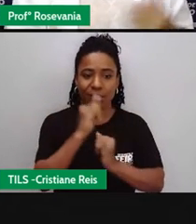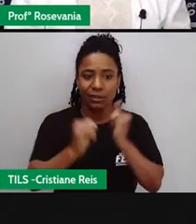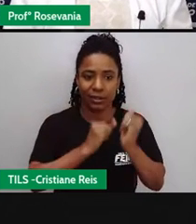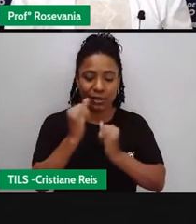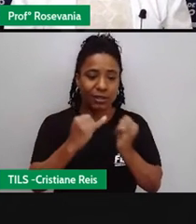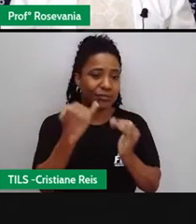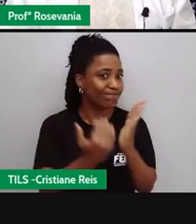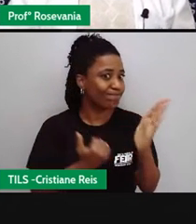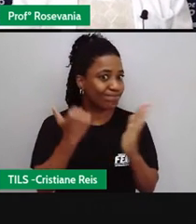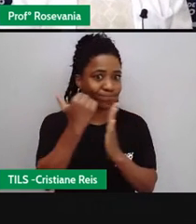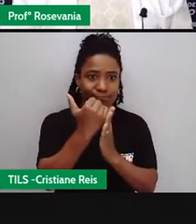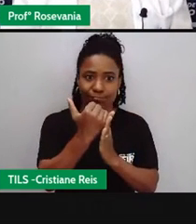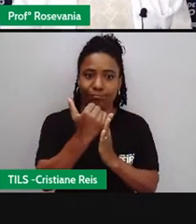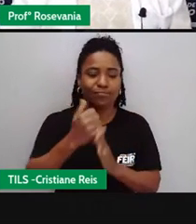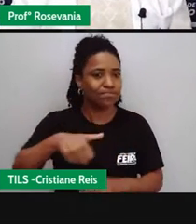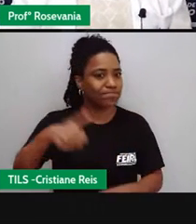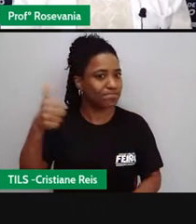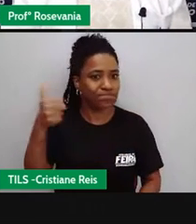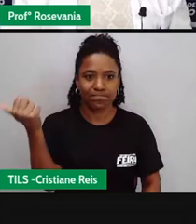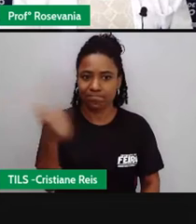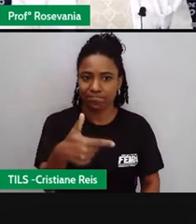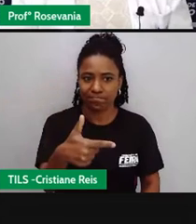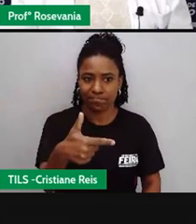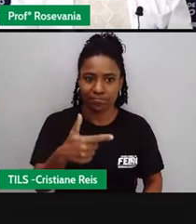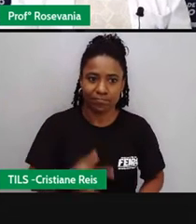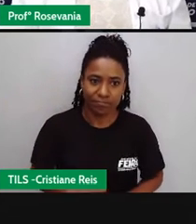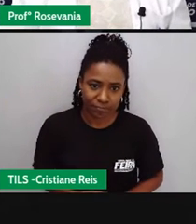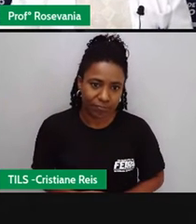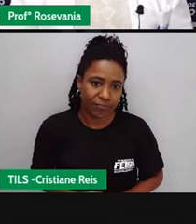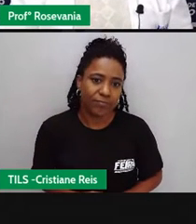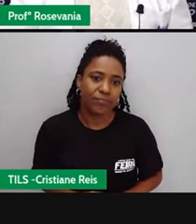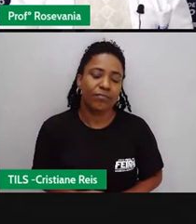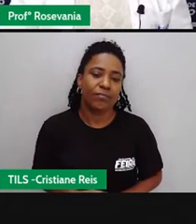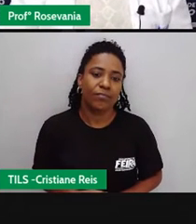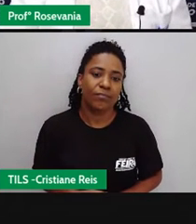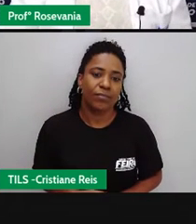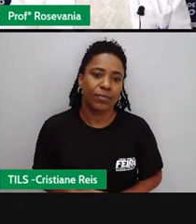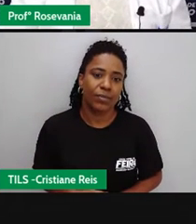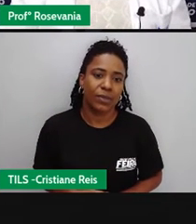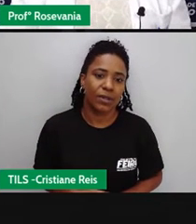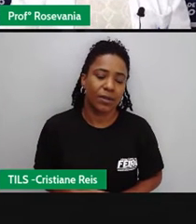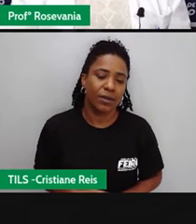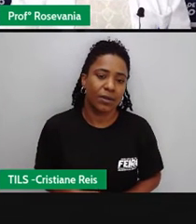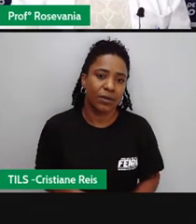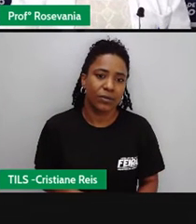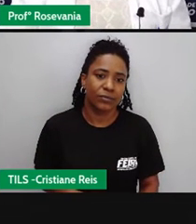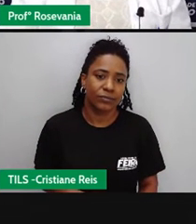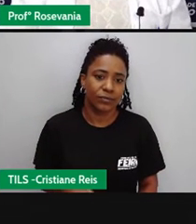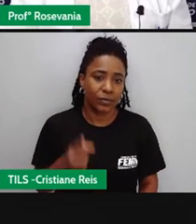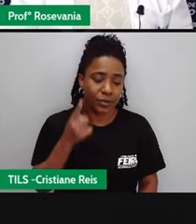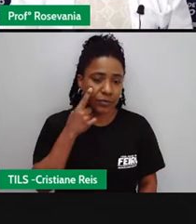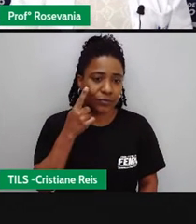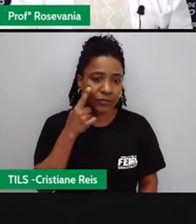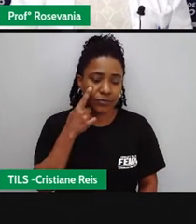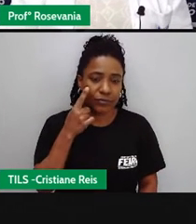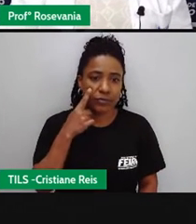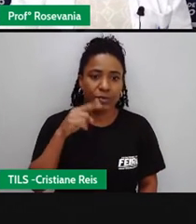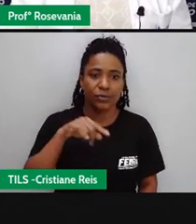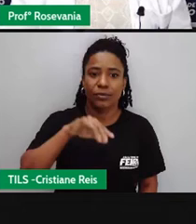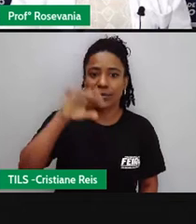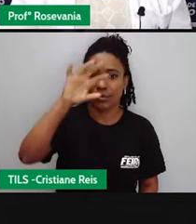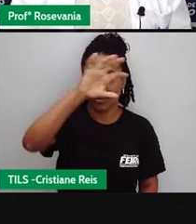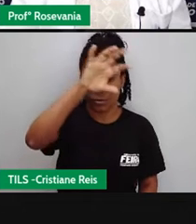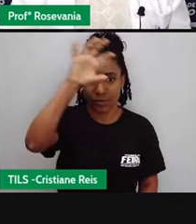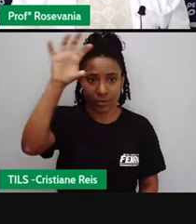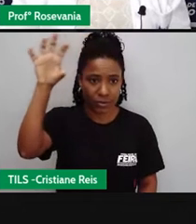maior do que outras. E aí, bora ver se isso, né, continua aqui. Então, bora perceber por região. A gente sabe que